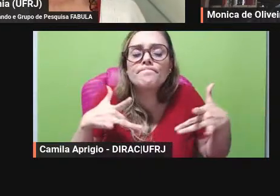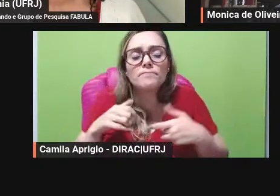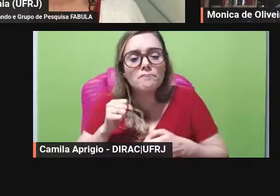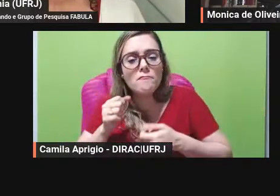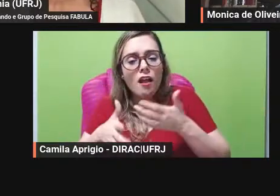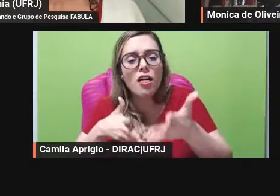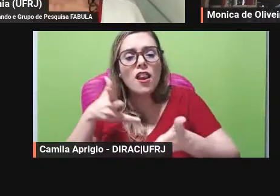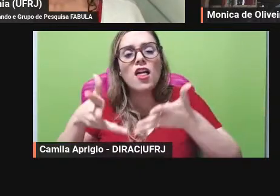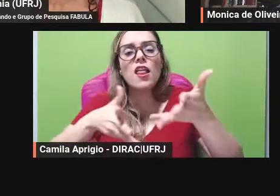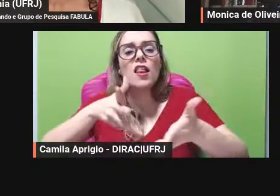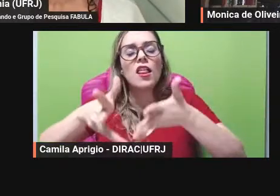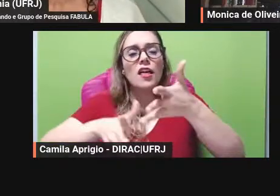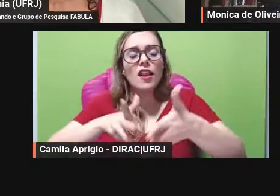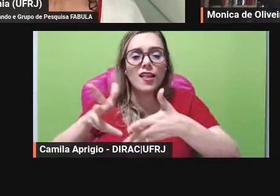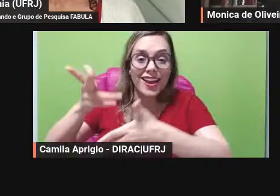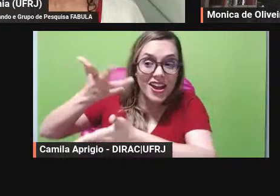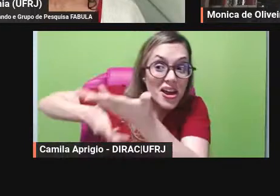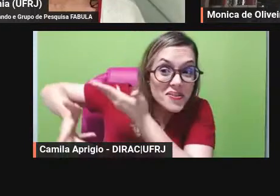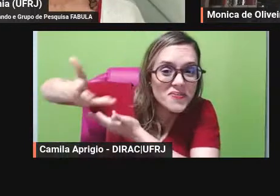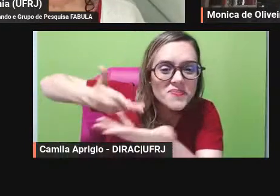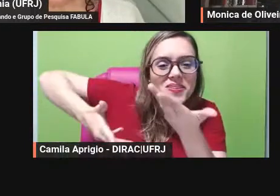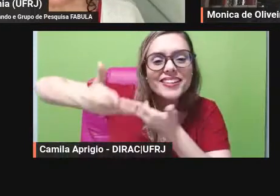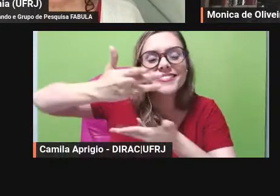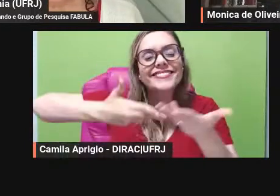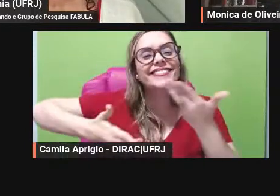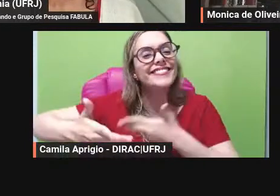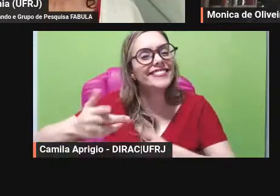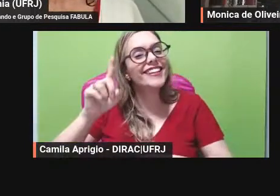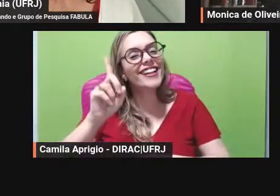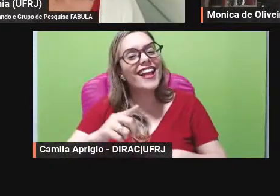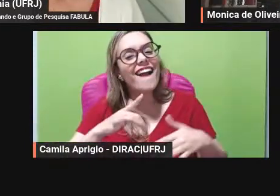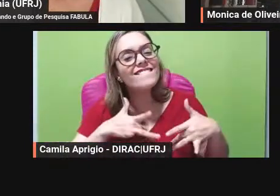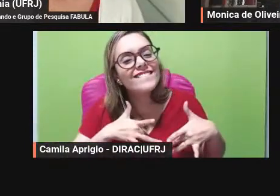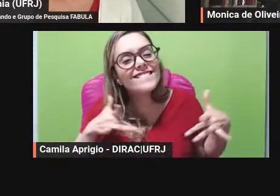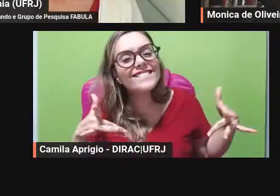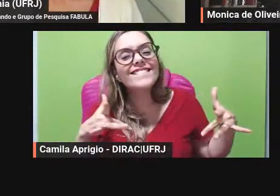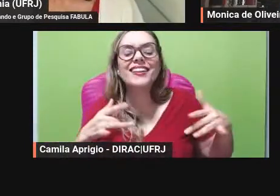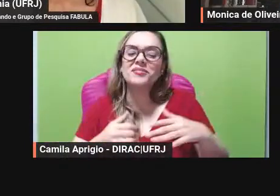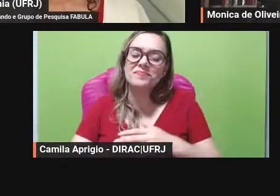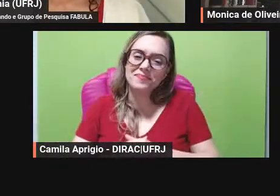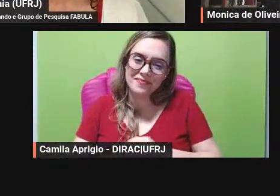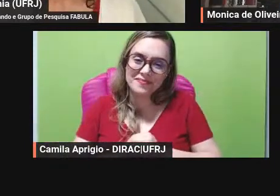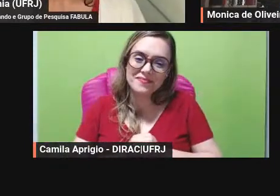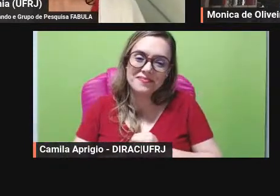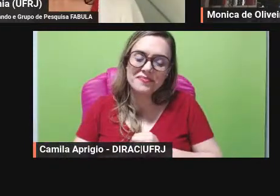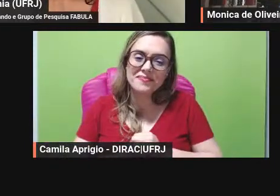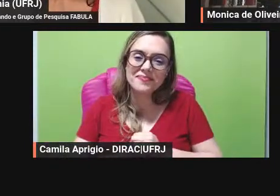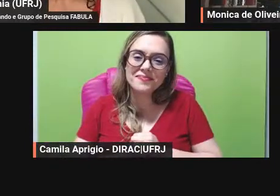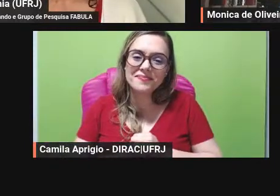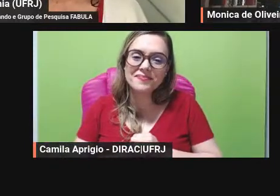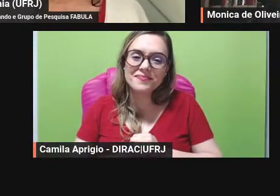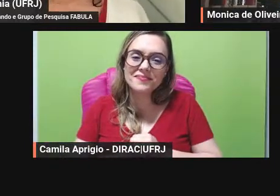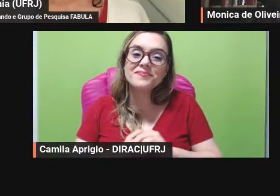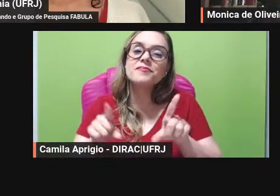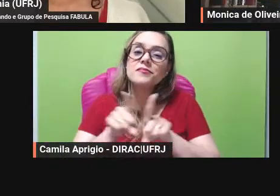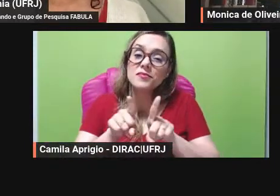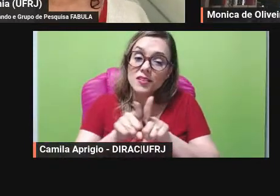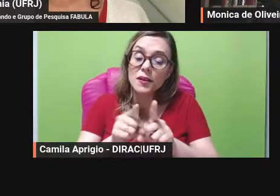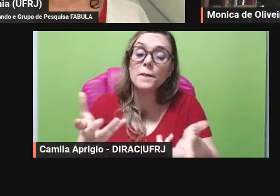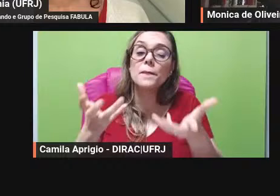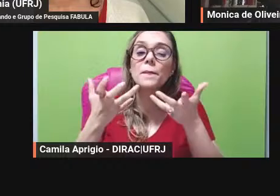compartilhar conhecimento é generosidade né queria estender esse